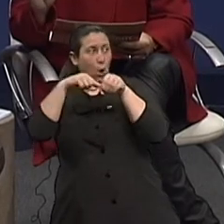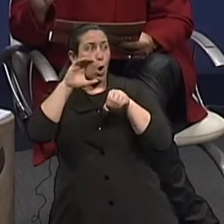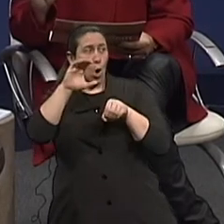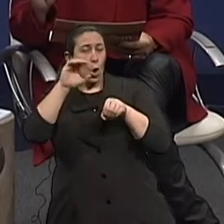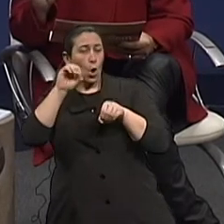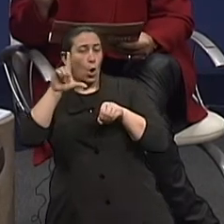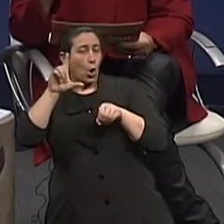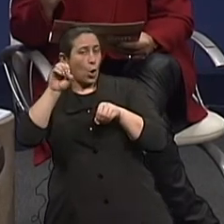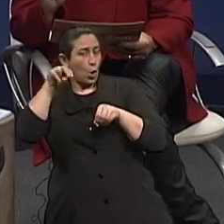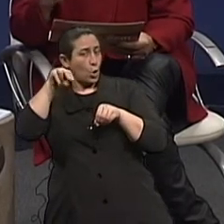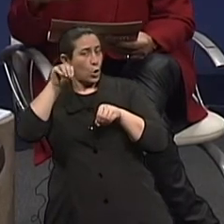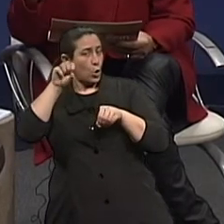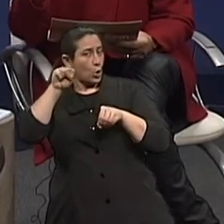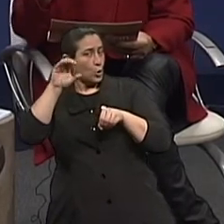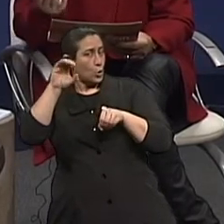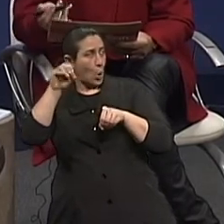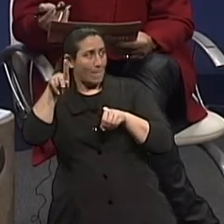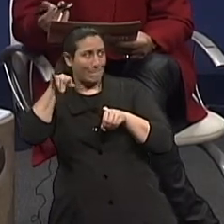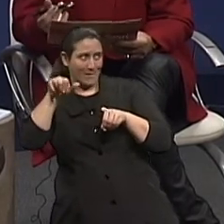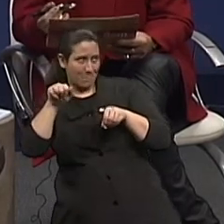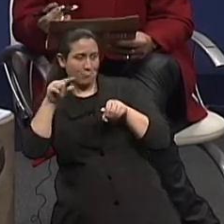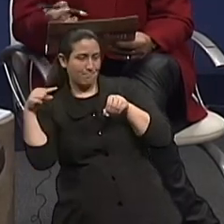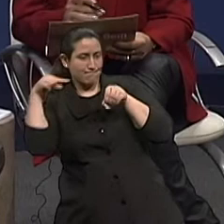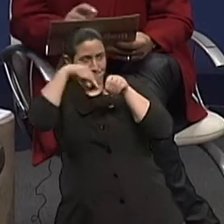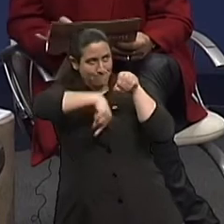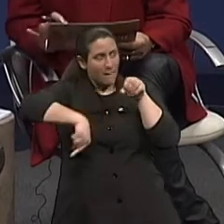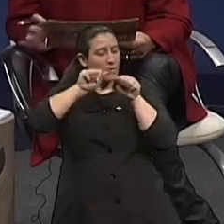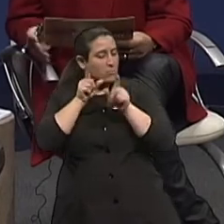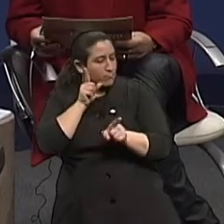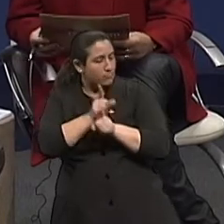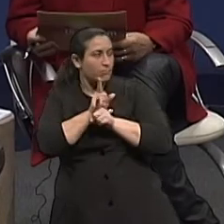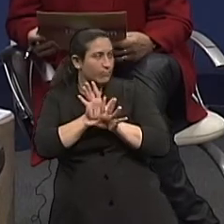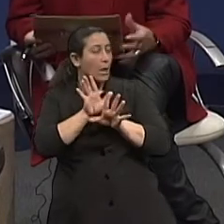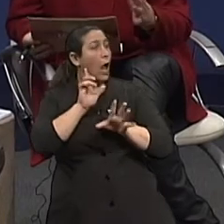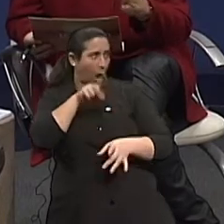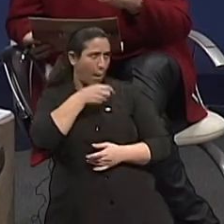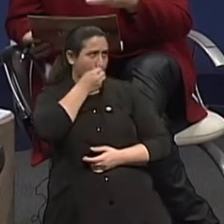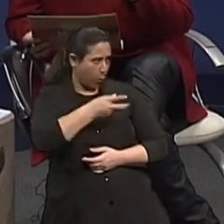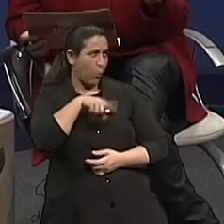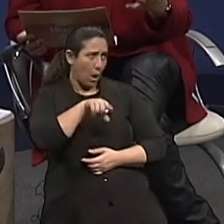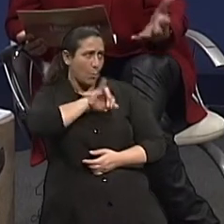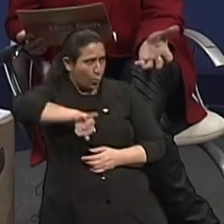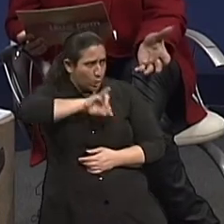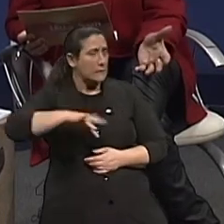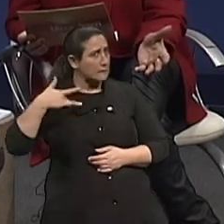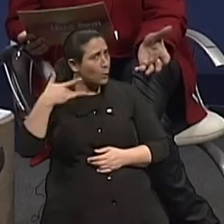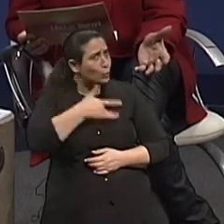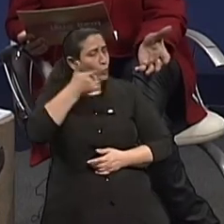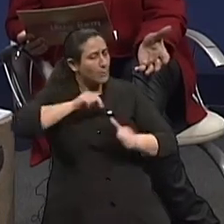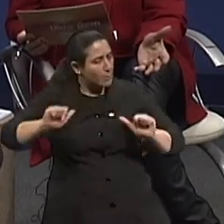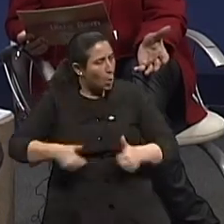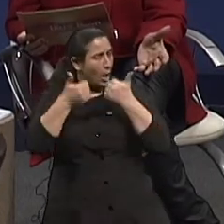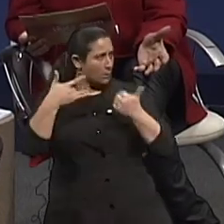partir dos 50 anos, seria uma atitude das mais saudáveis para se ter uma boa saúde.